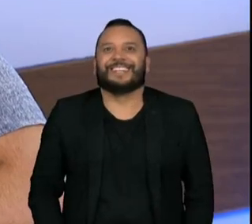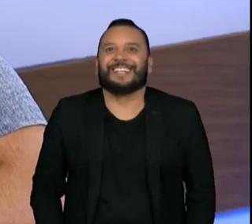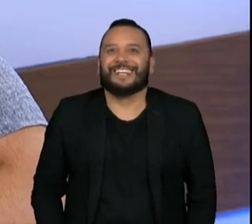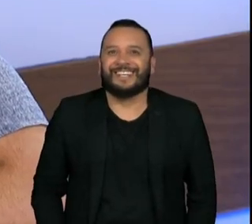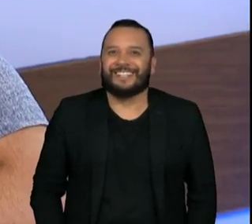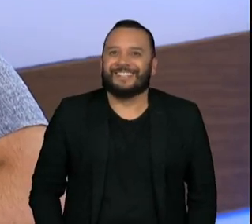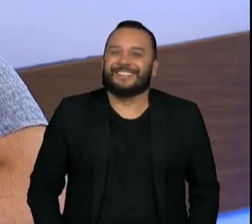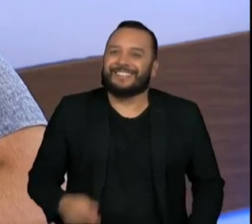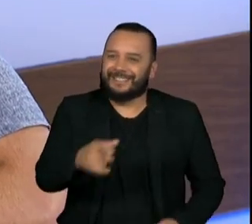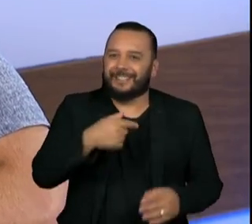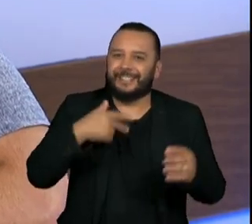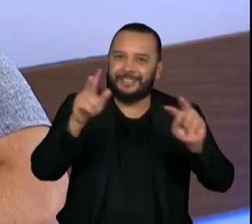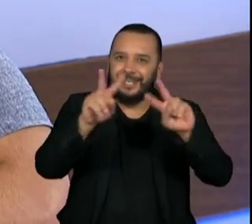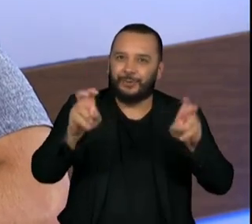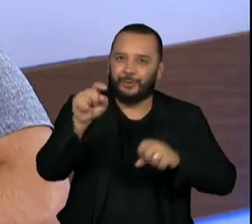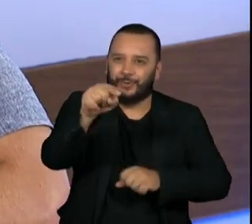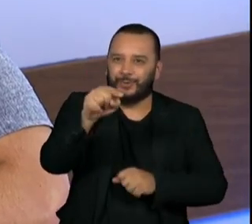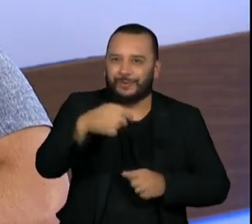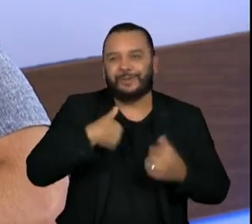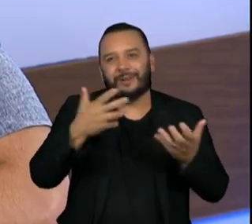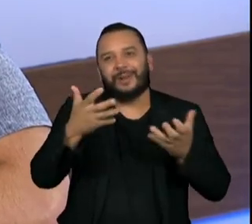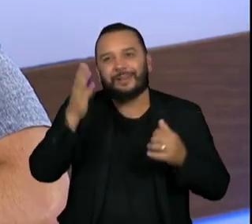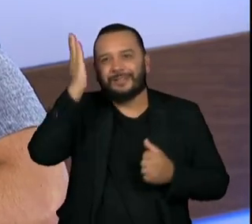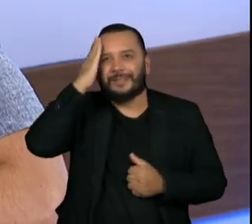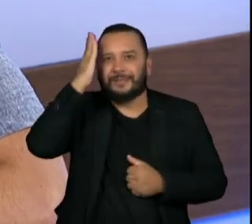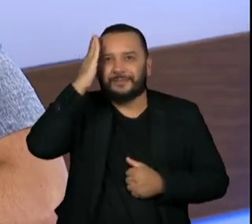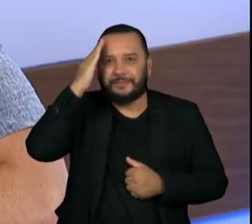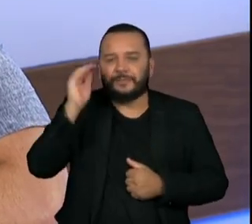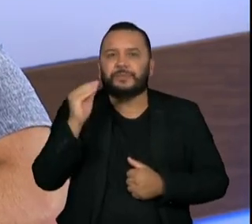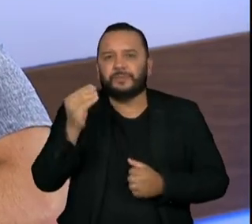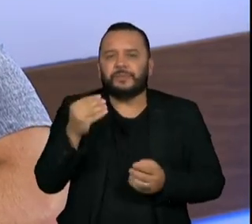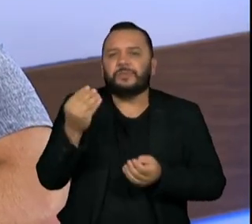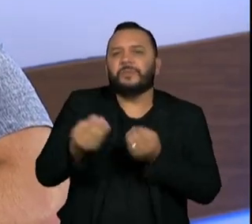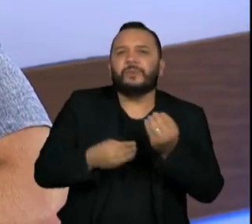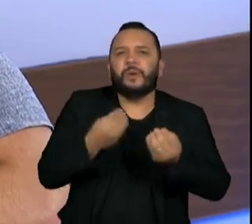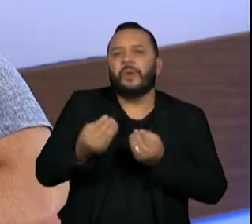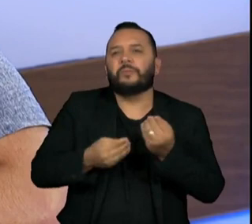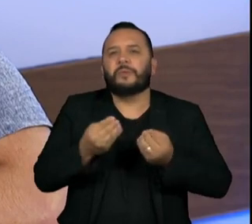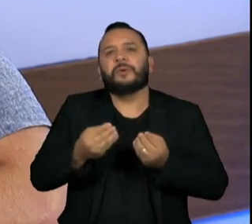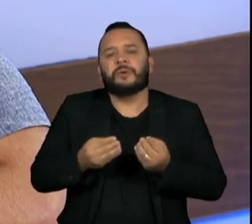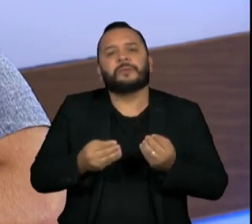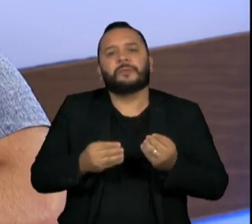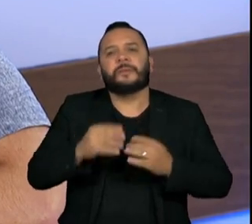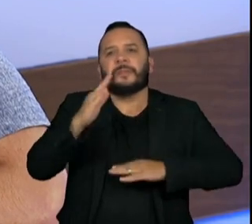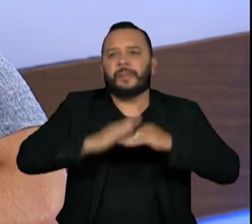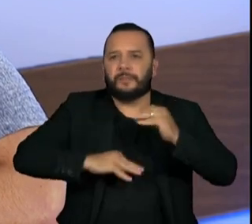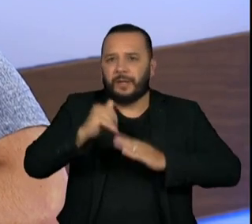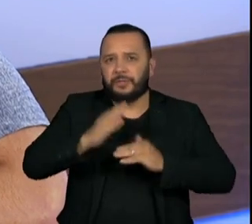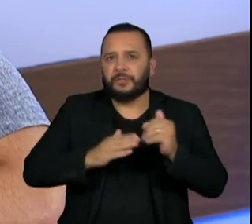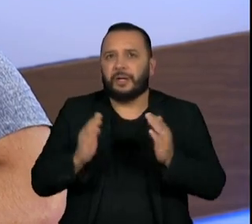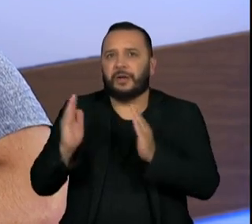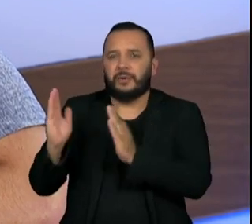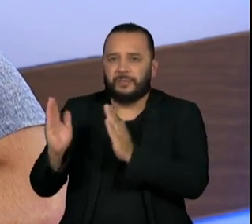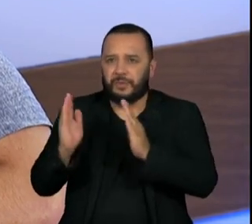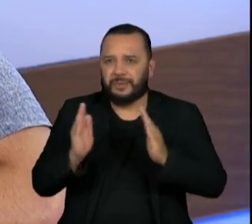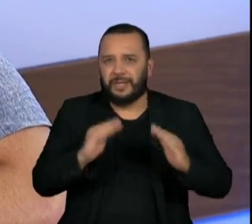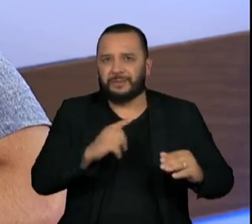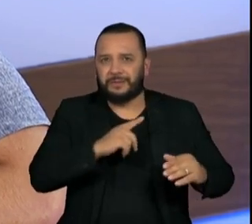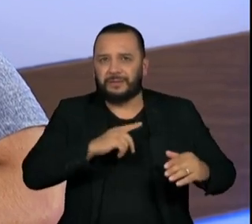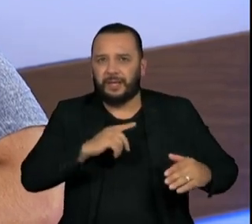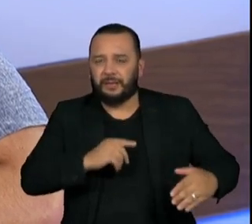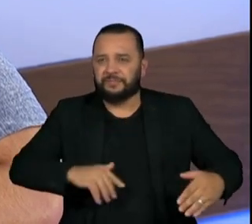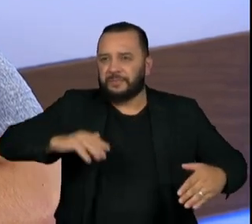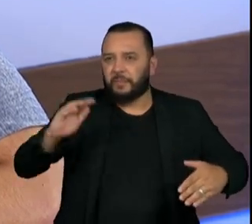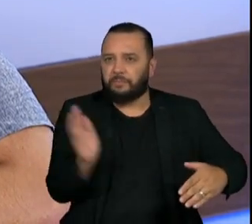Continuando nesse assunto também, eu queria saber um pouco de como foi na prática esse processo que você estava falando de inserir os tambores e